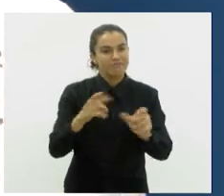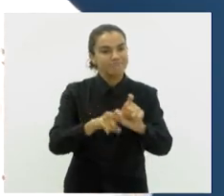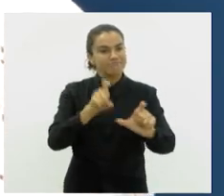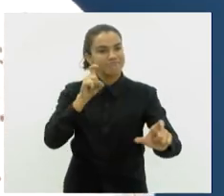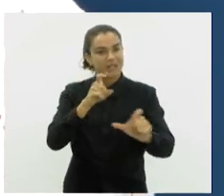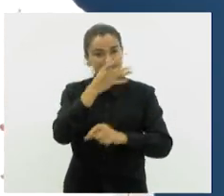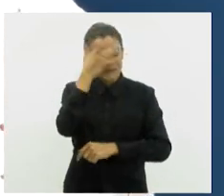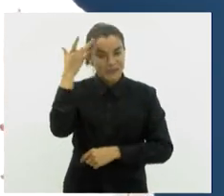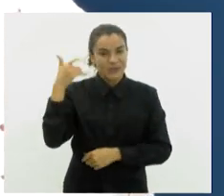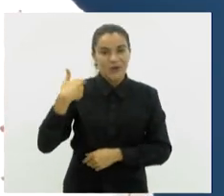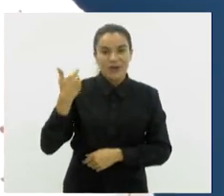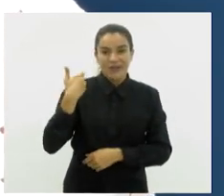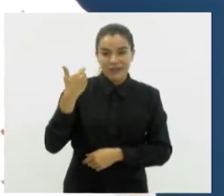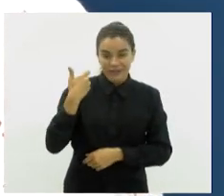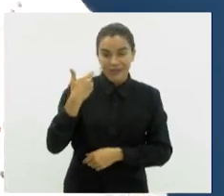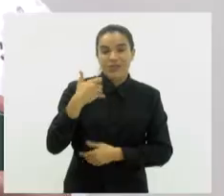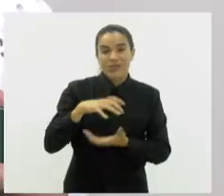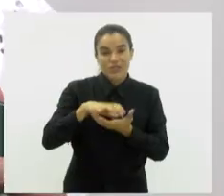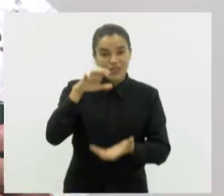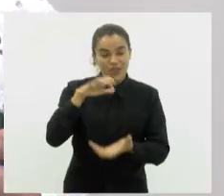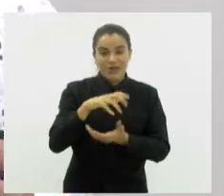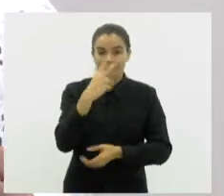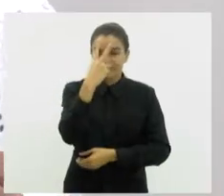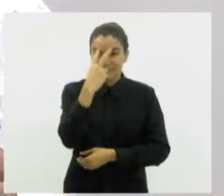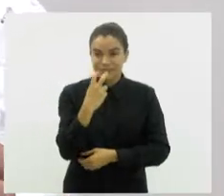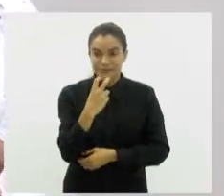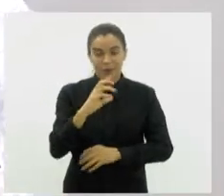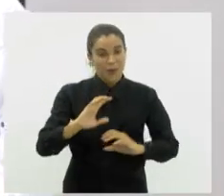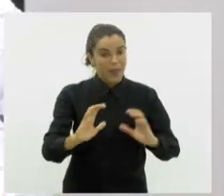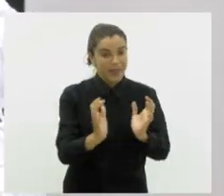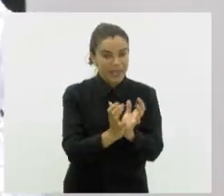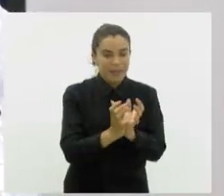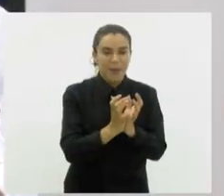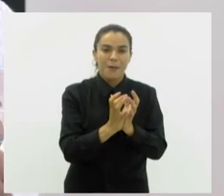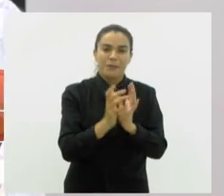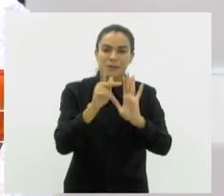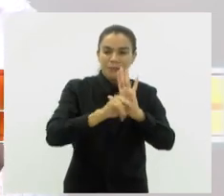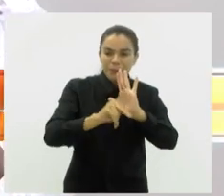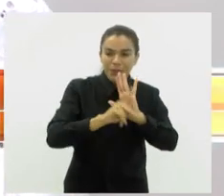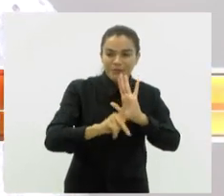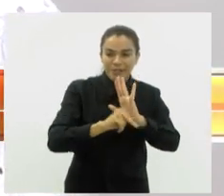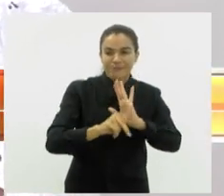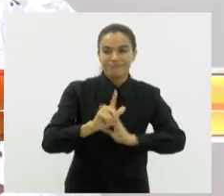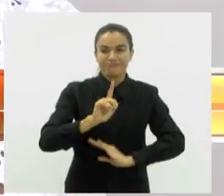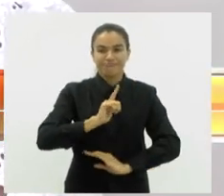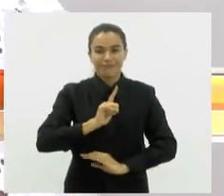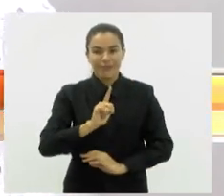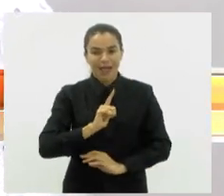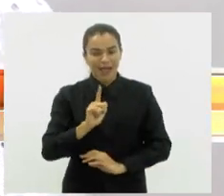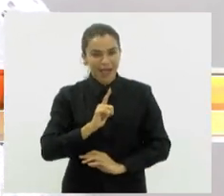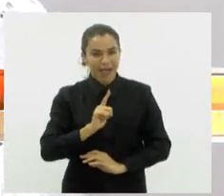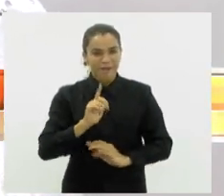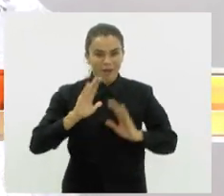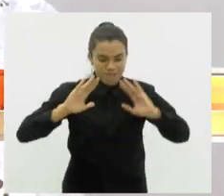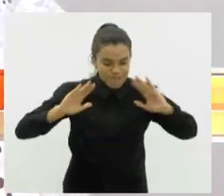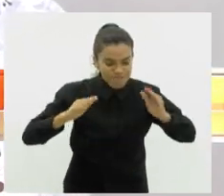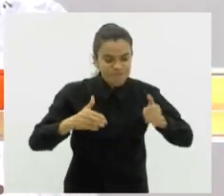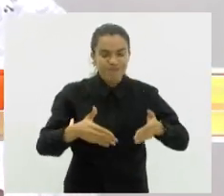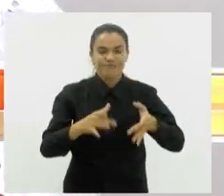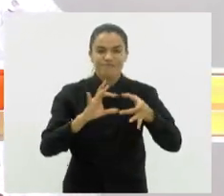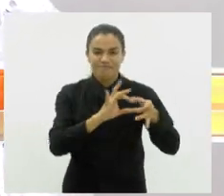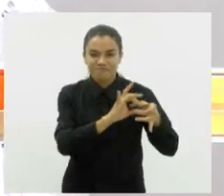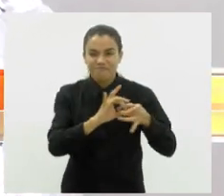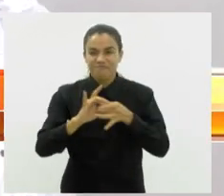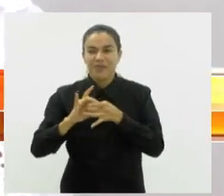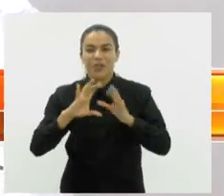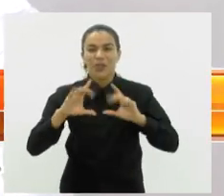aos idosos cegos de todo o país. Nós temos uma equipe de projetos que está bem sintonizada e